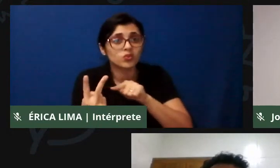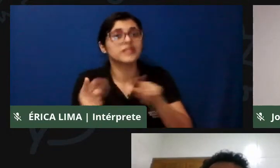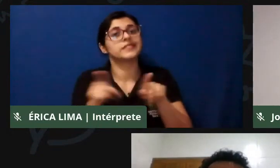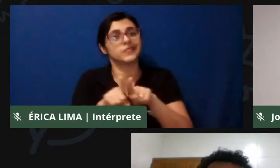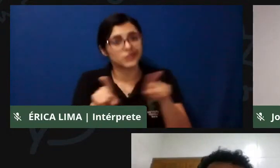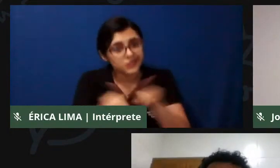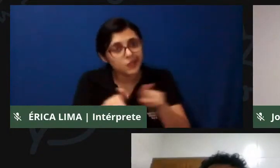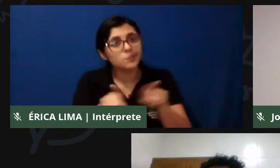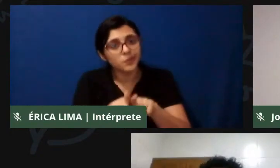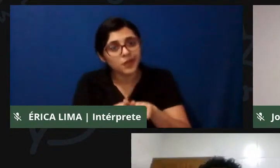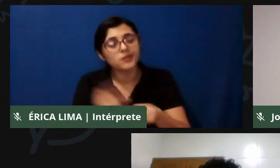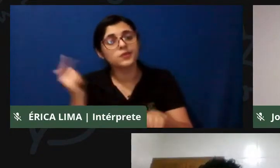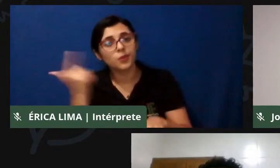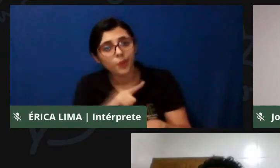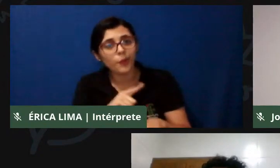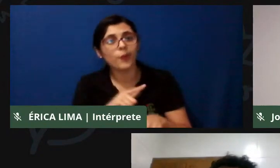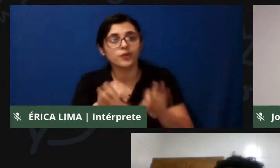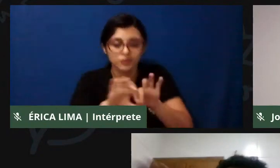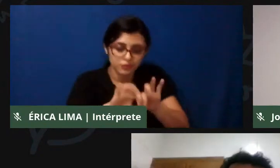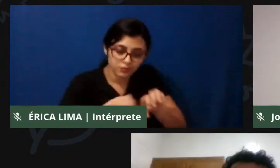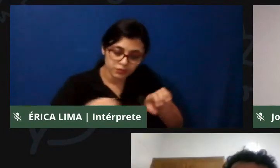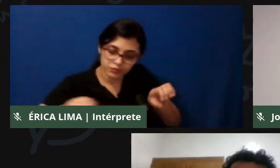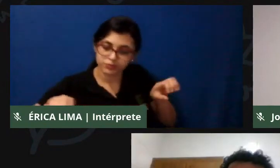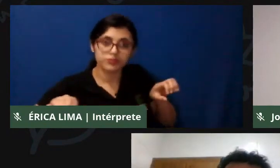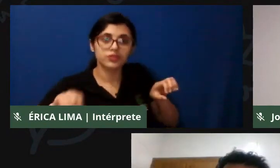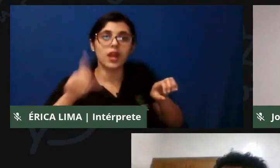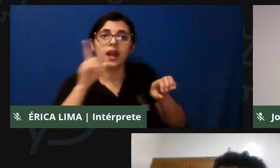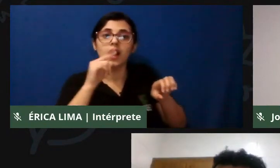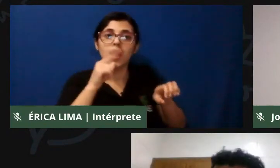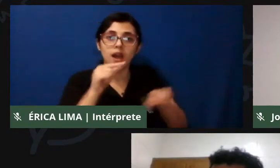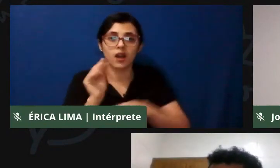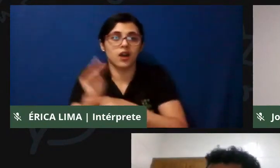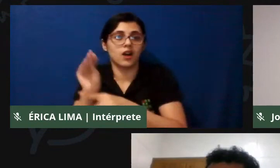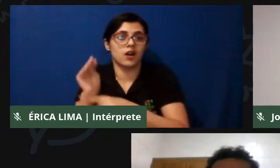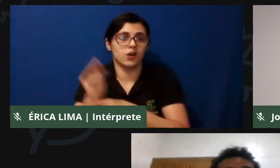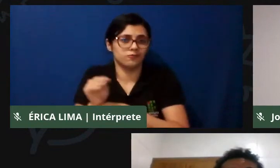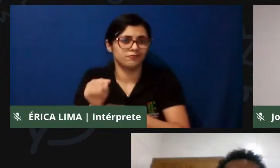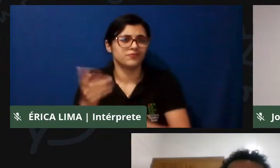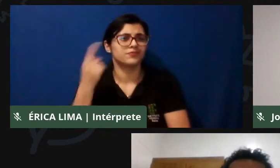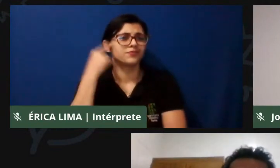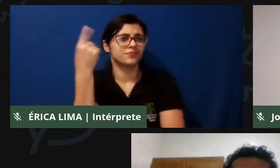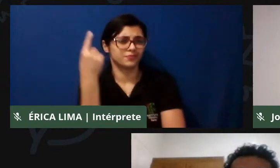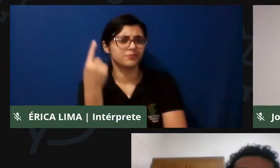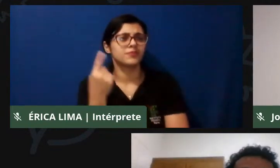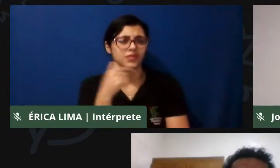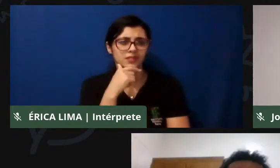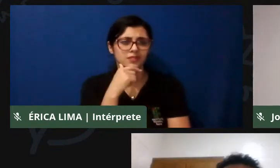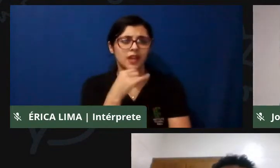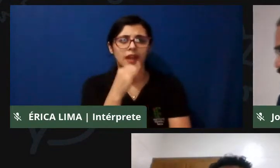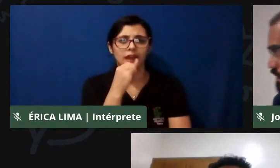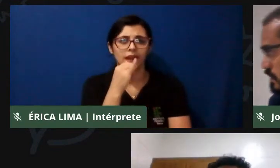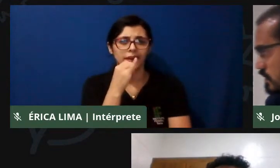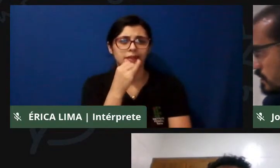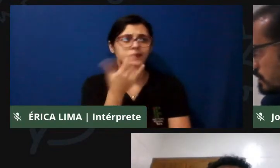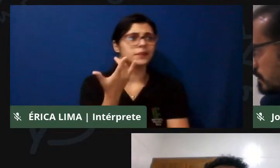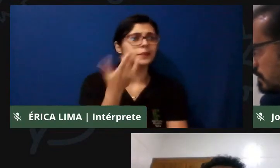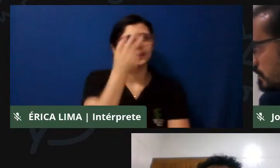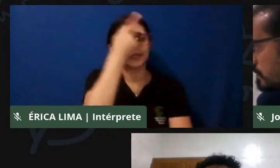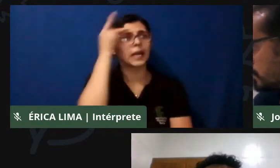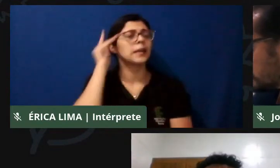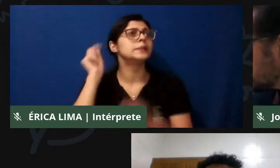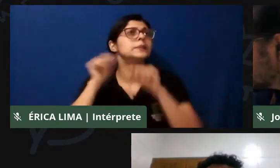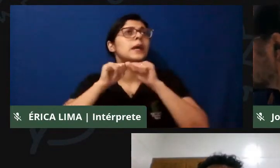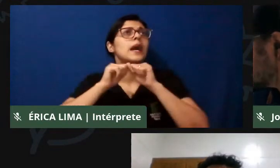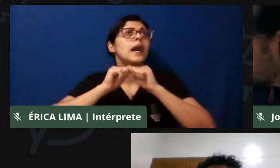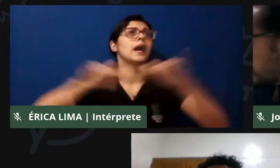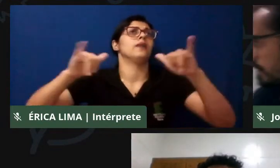você tinha água encanada, ou seja, as comunidades, pensando naquela brincadeira que infelizmente a gente sempre olha, tem que lavar a mão com água e sabão. Grande parte